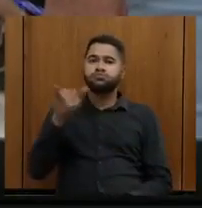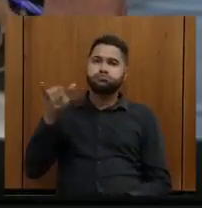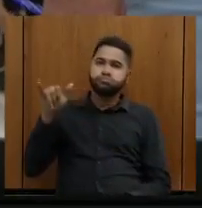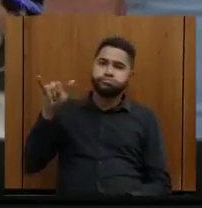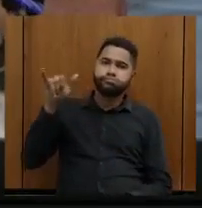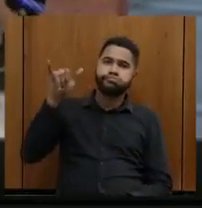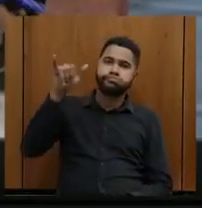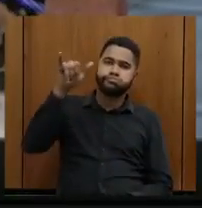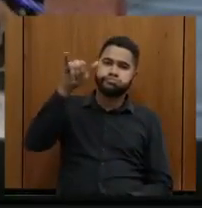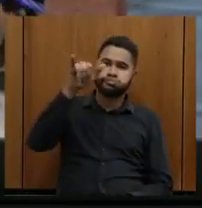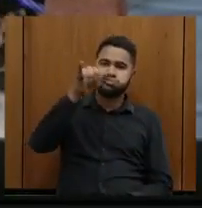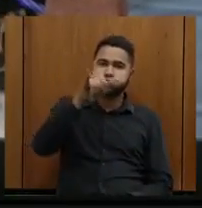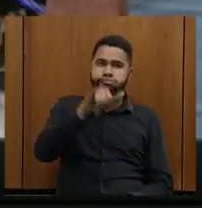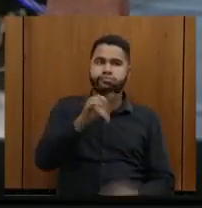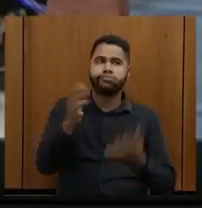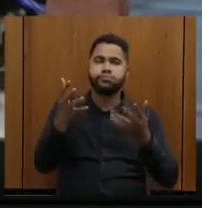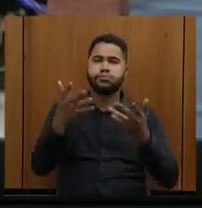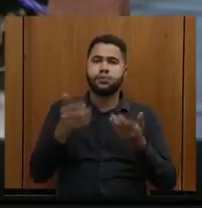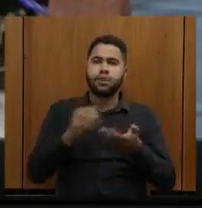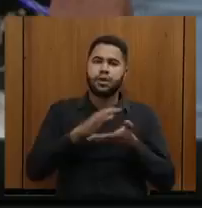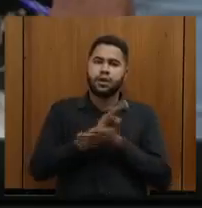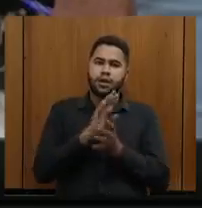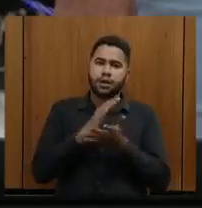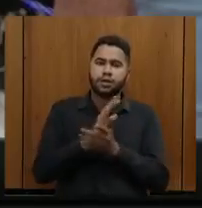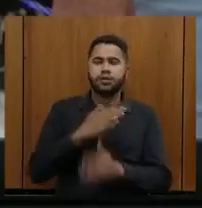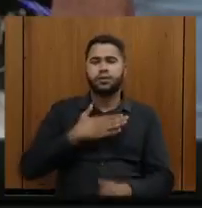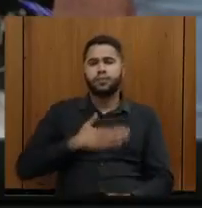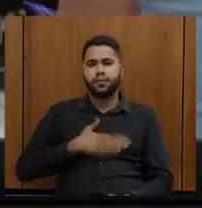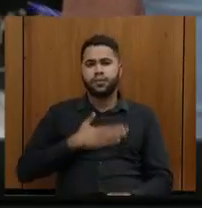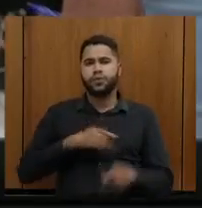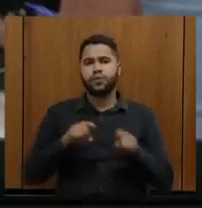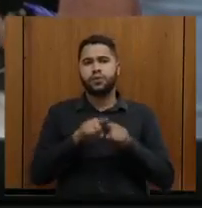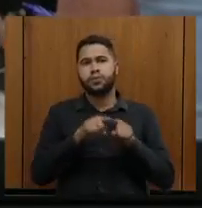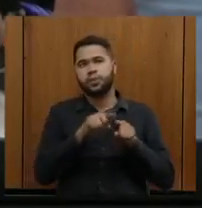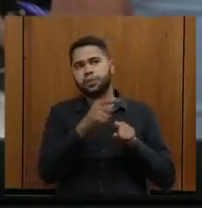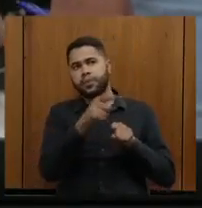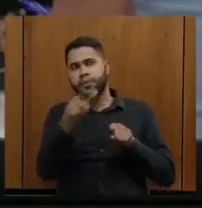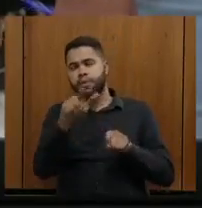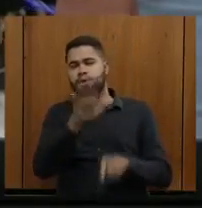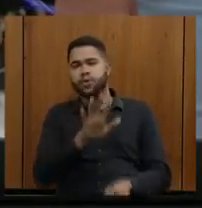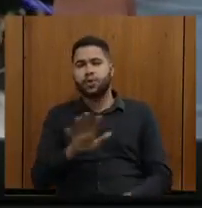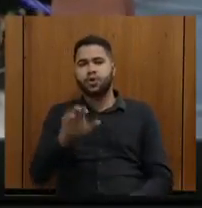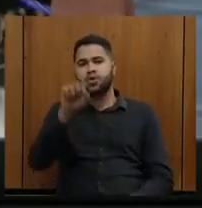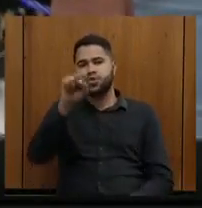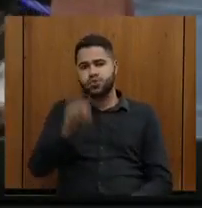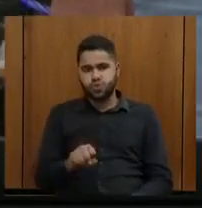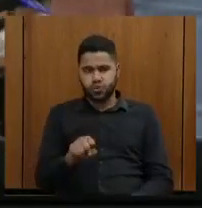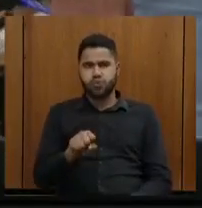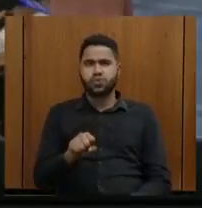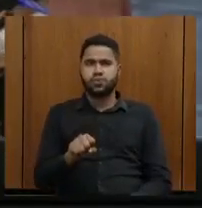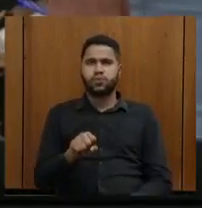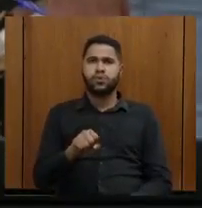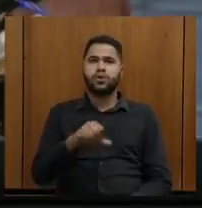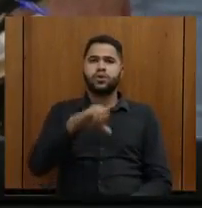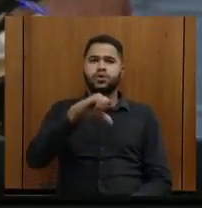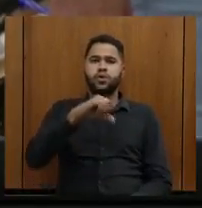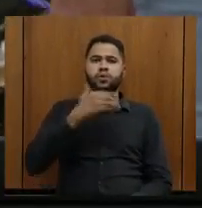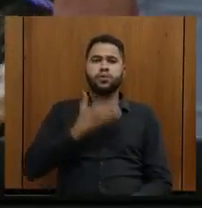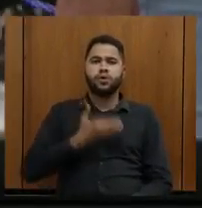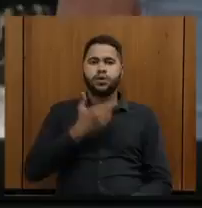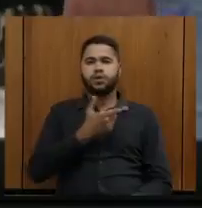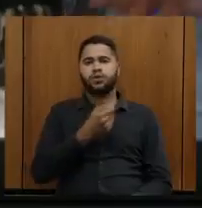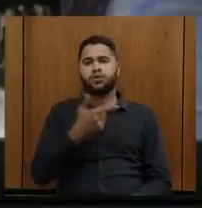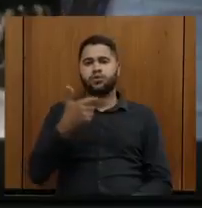que atendam os municípios de Araxá, Poços de Caldas, bem como o restante da região do sul de Minas. 9 de dezembro de